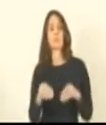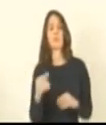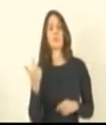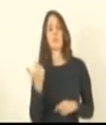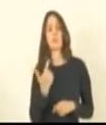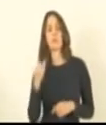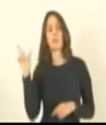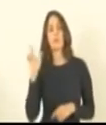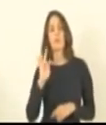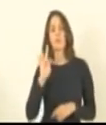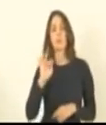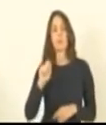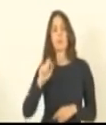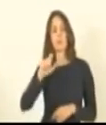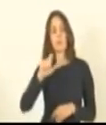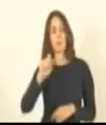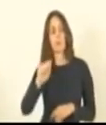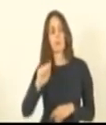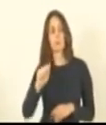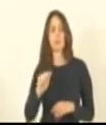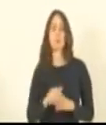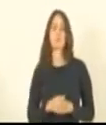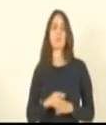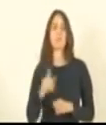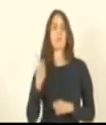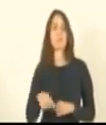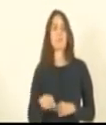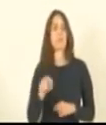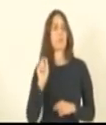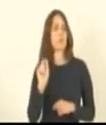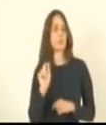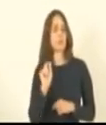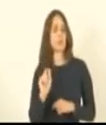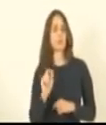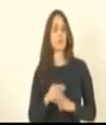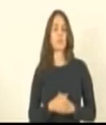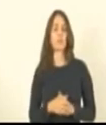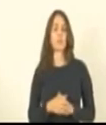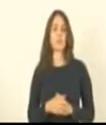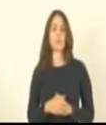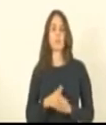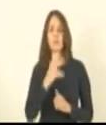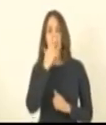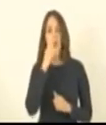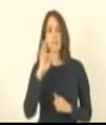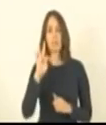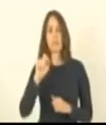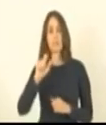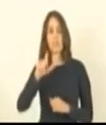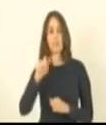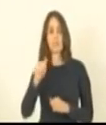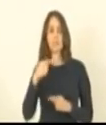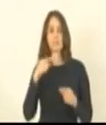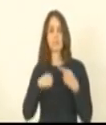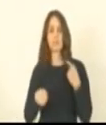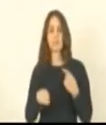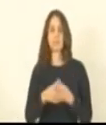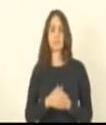taxa que é uma taxa de relegação no meu entender uma taxa nesse sentido deputado mas em dos anos abusivo então eu entendo